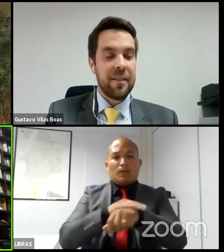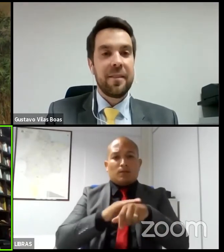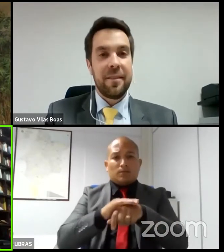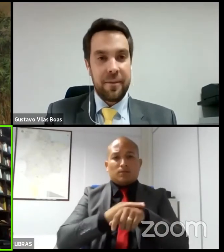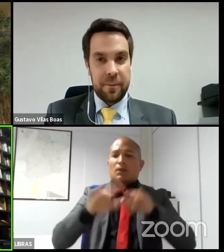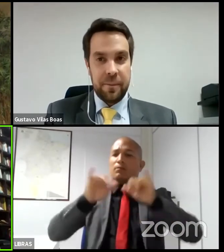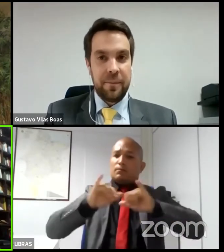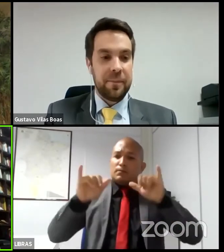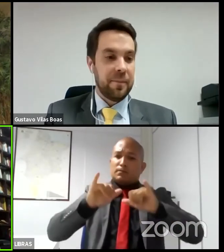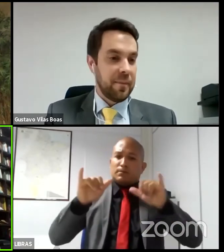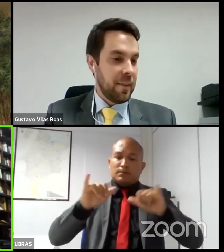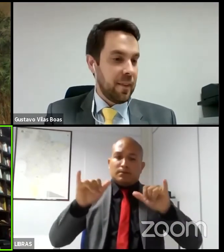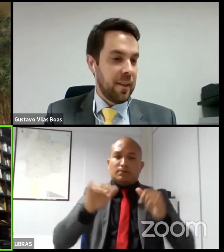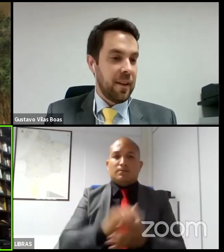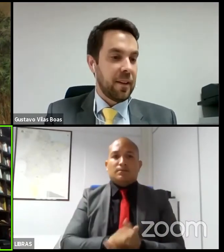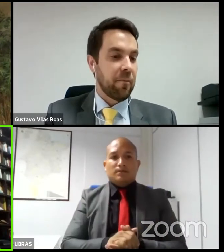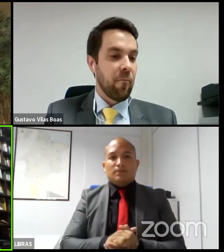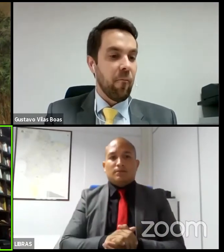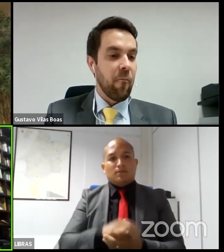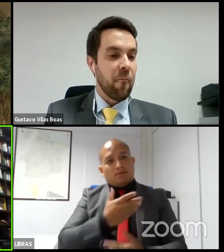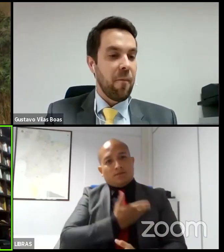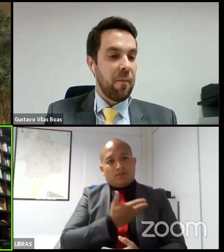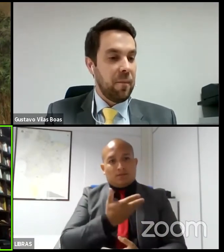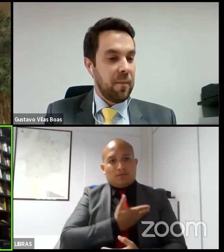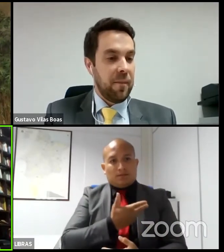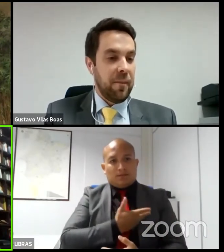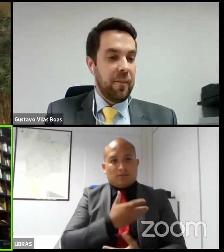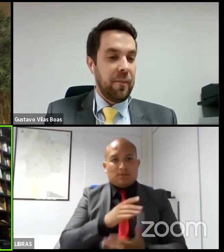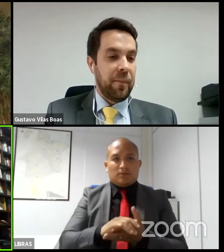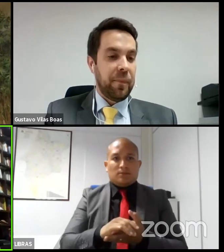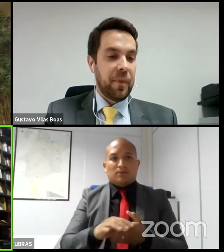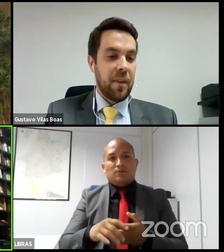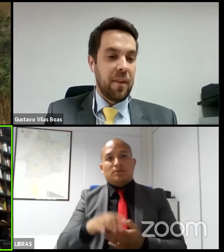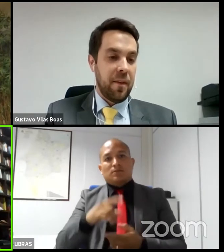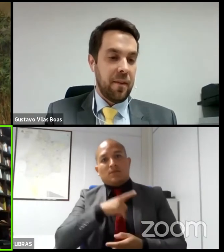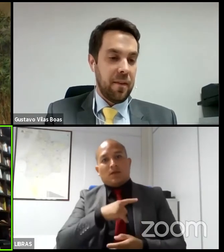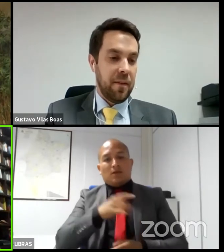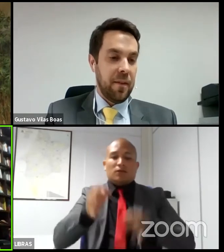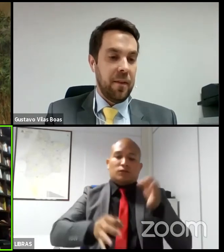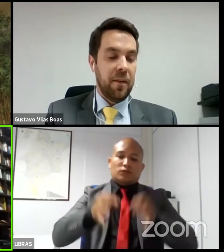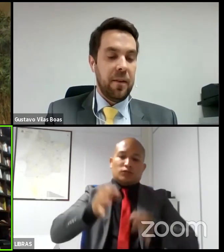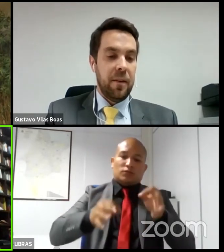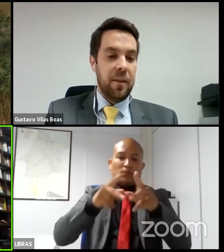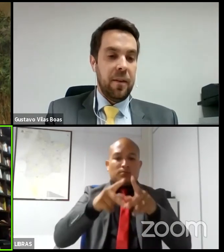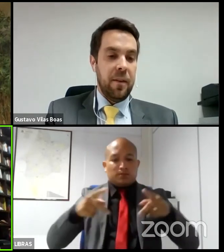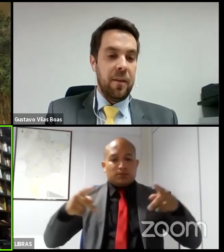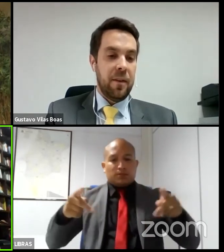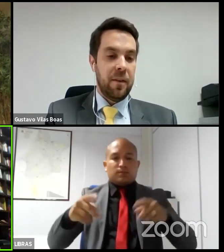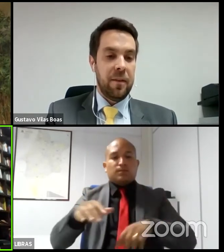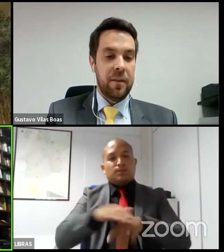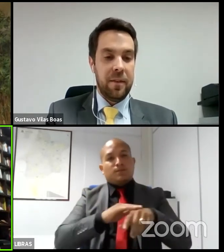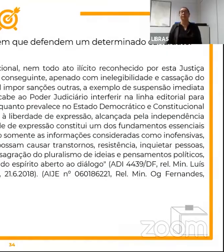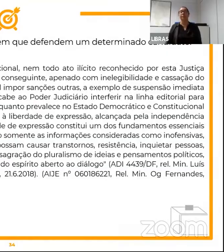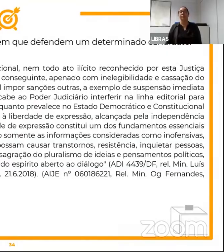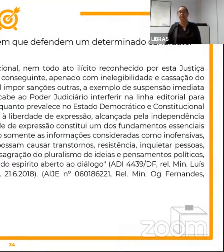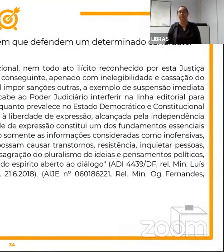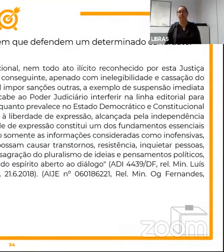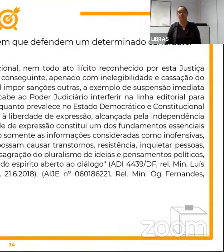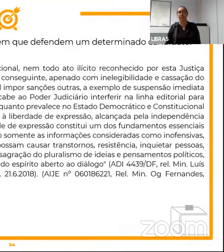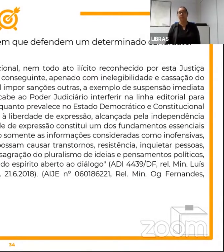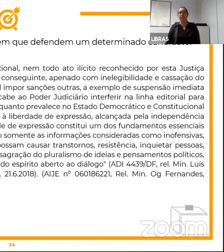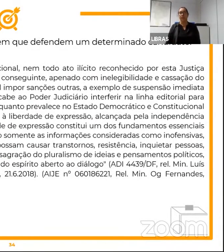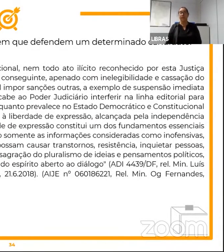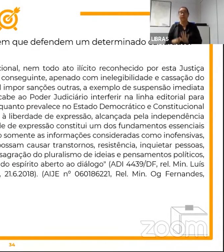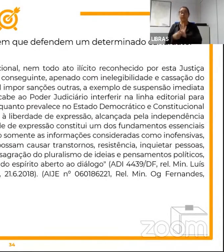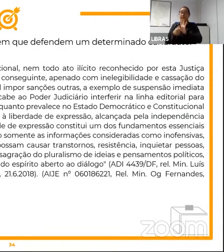No caso de comentários de jornalistas, sendo que as condutas excessivas podem ser responsabilizadas. Um dos